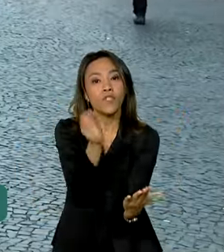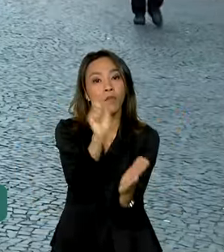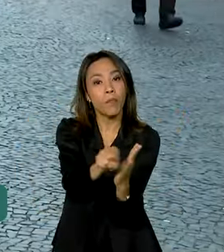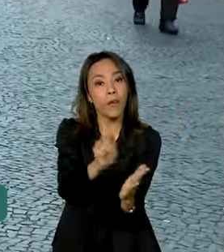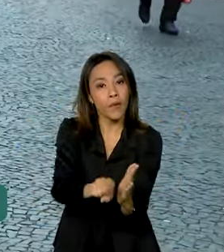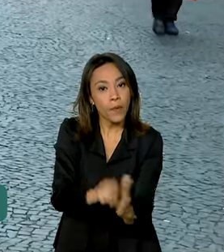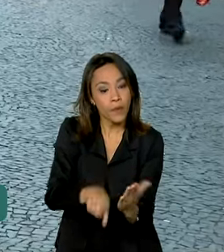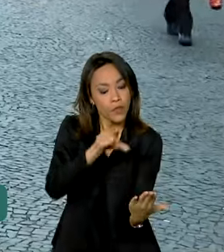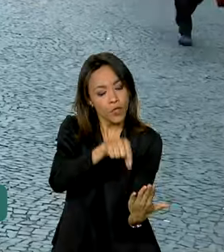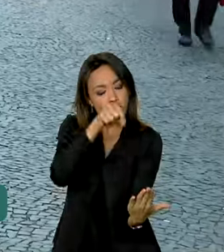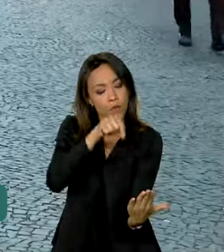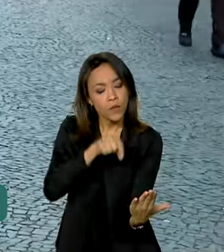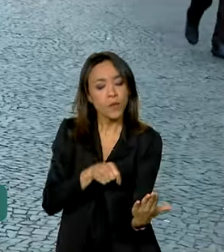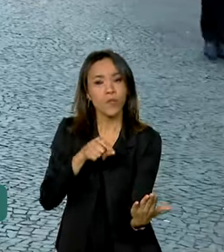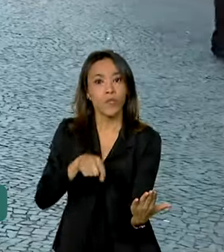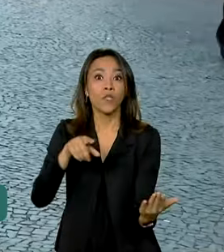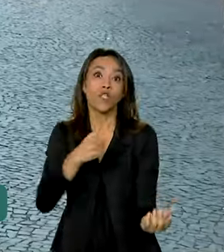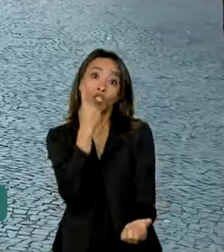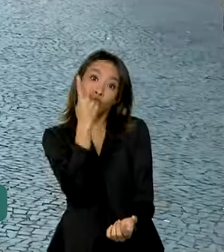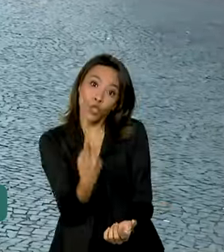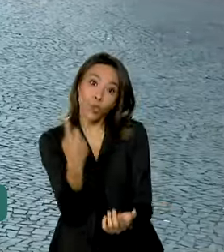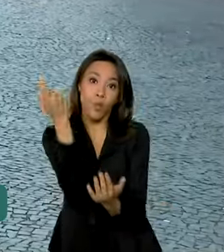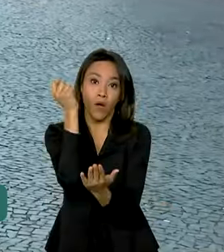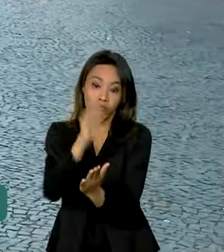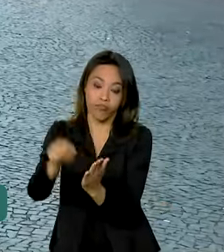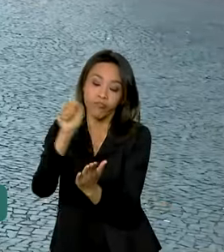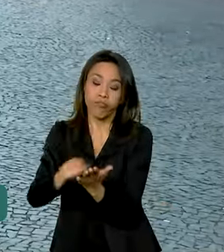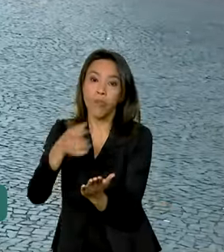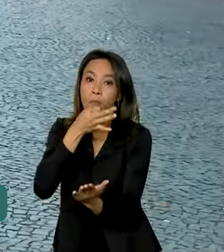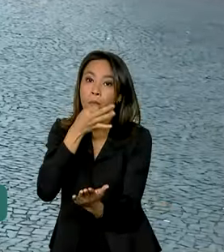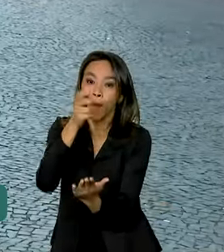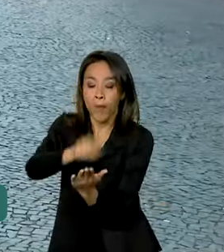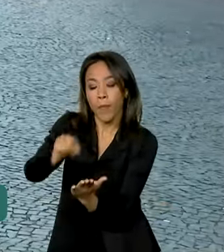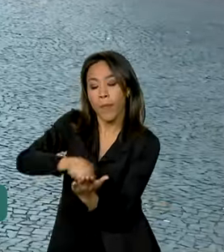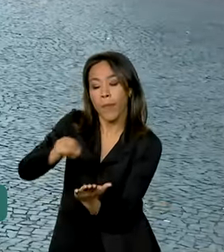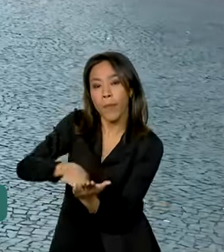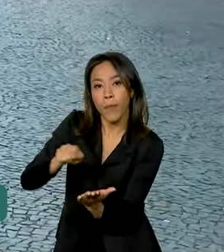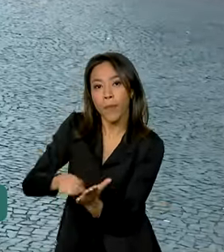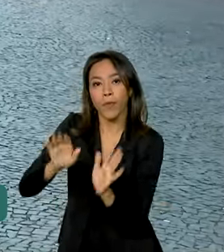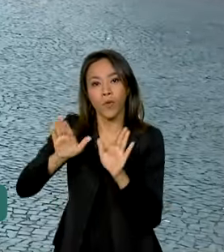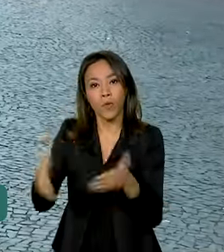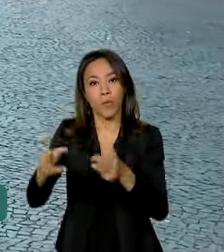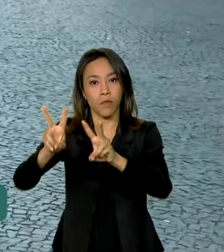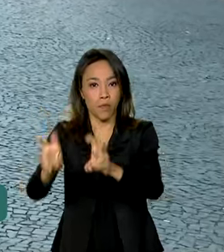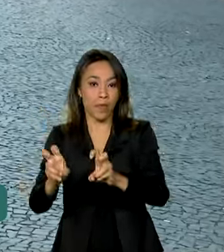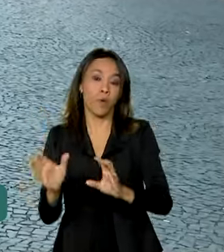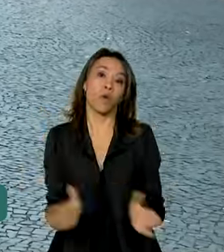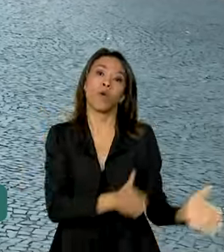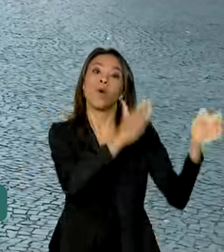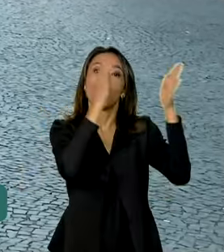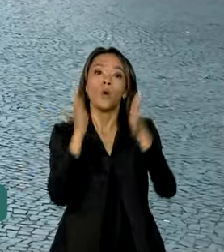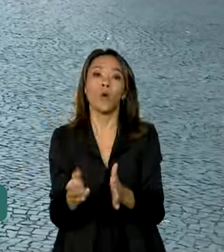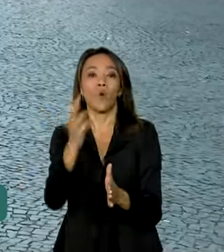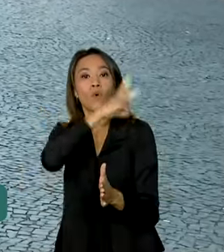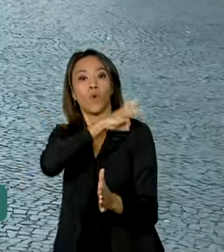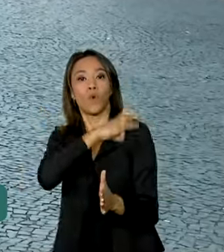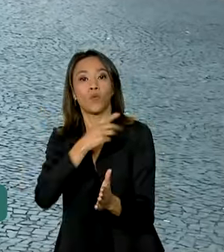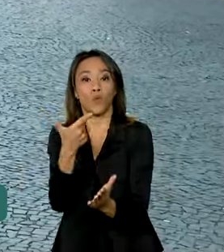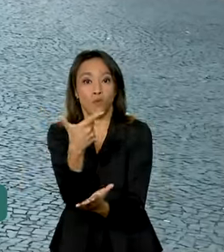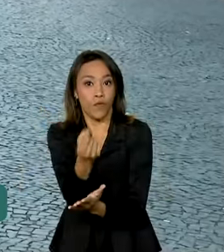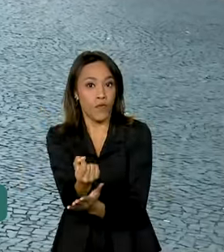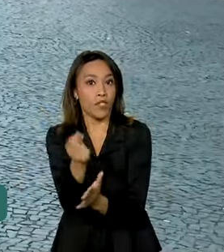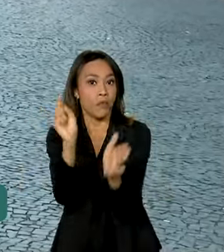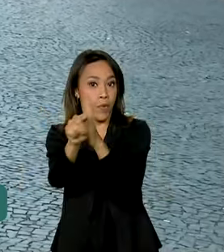sobre conhecimentos gerais e uma questão dissertativa sobre conhecimento específico. O bloco 8, de nível médio, faz 20 questões